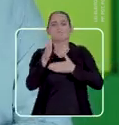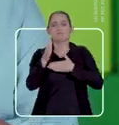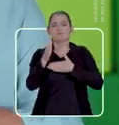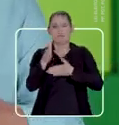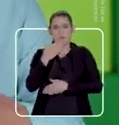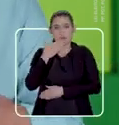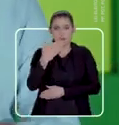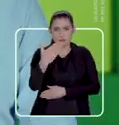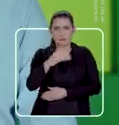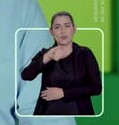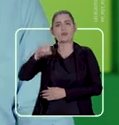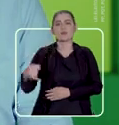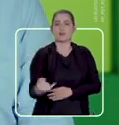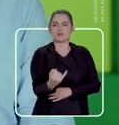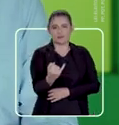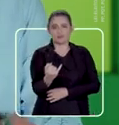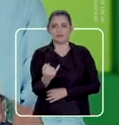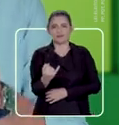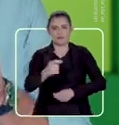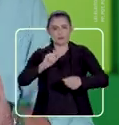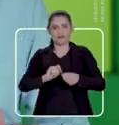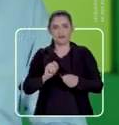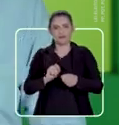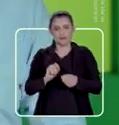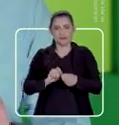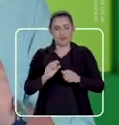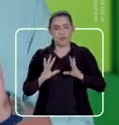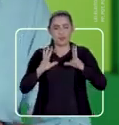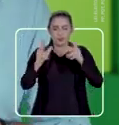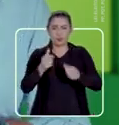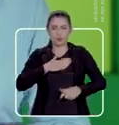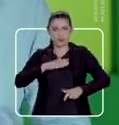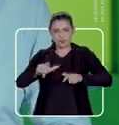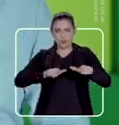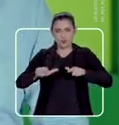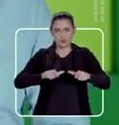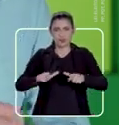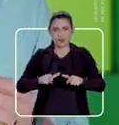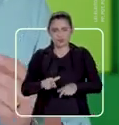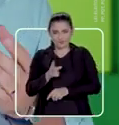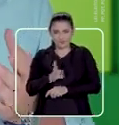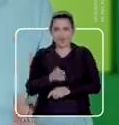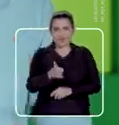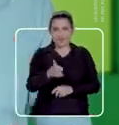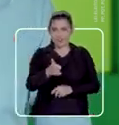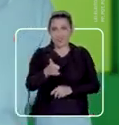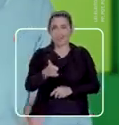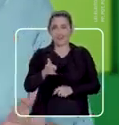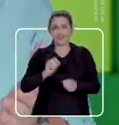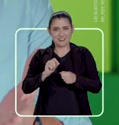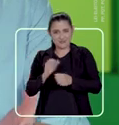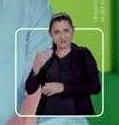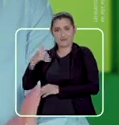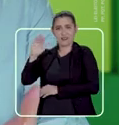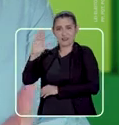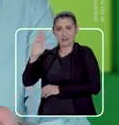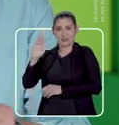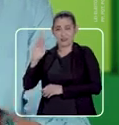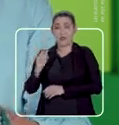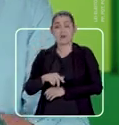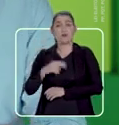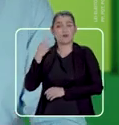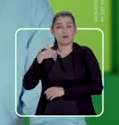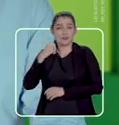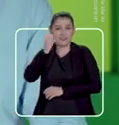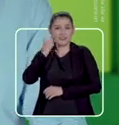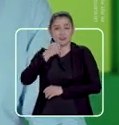obstáculos, peço a oportunidade de realizar todo o meu trabalho e seguir em frente para fazer mais.